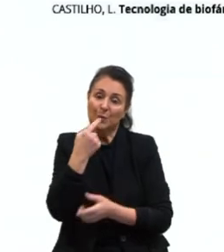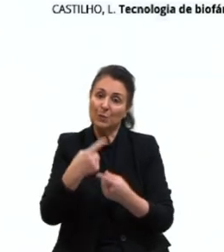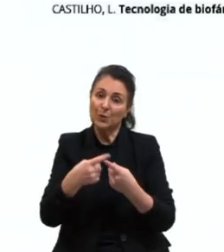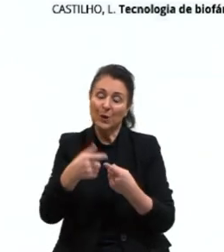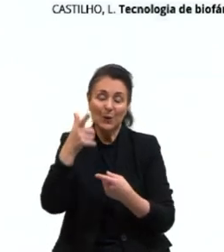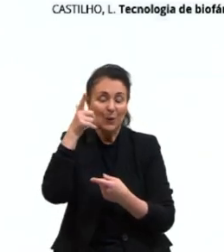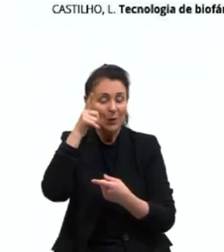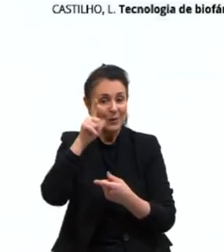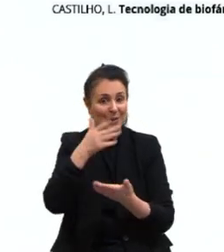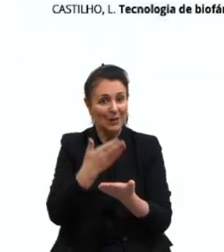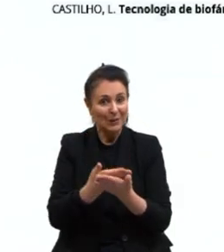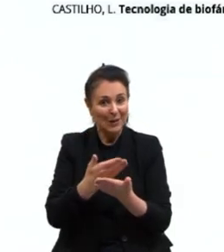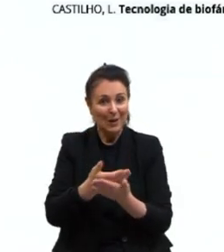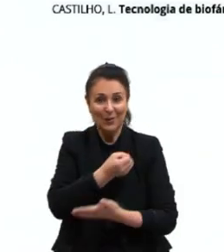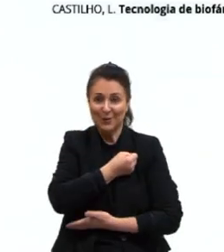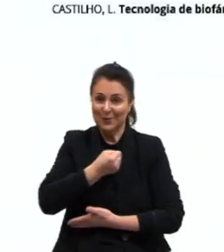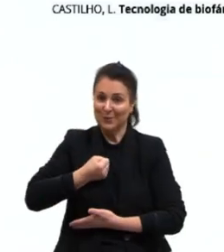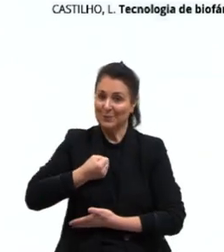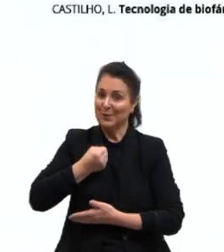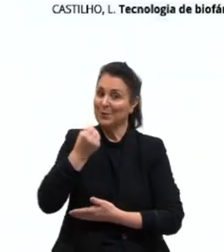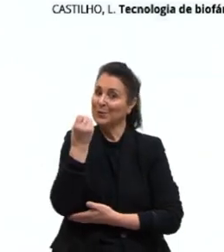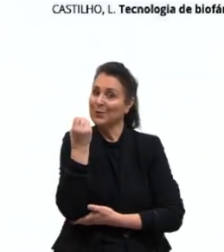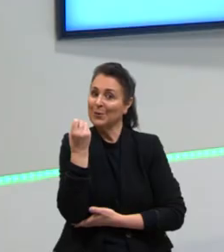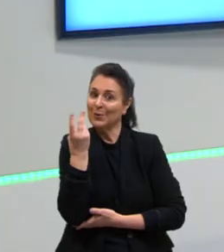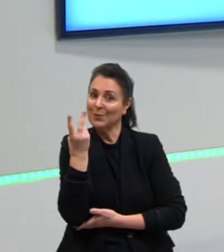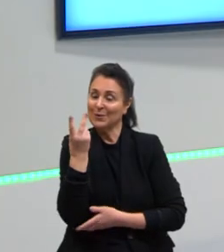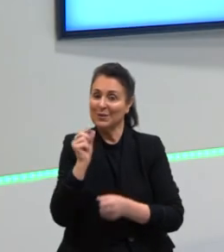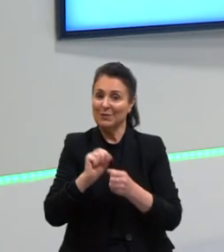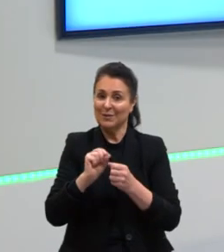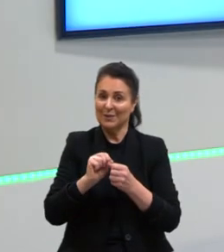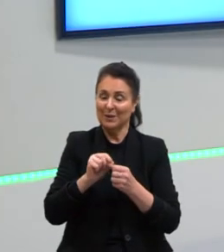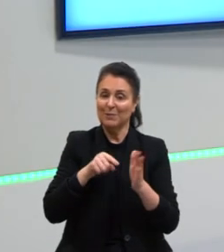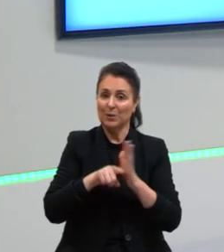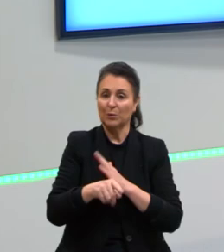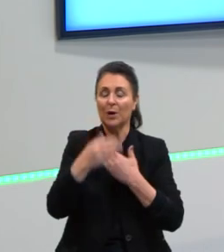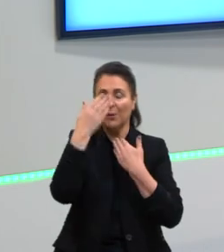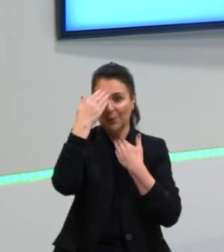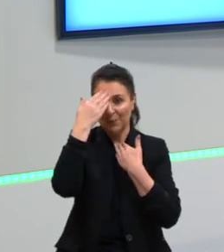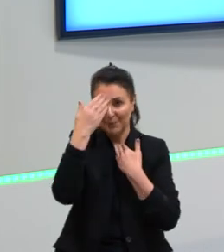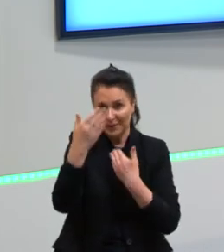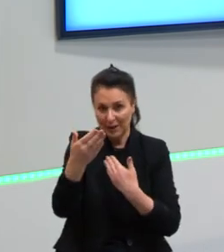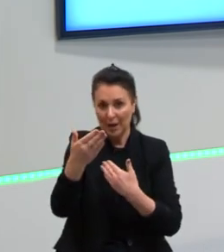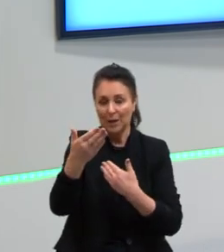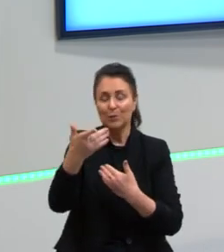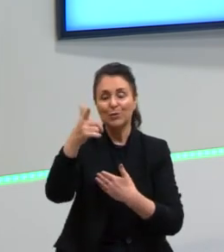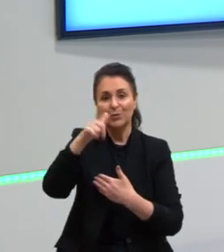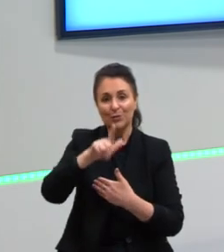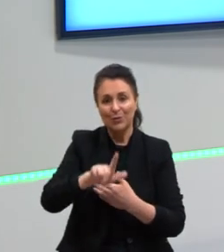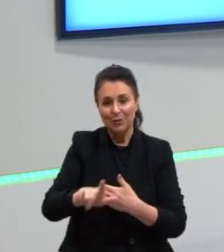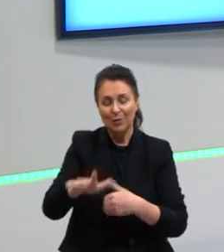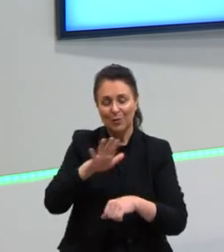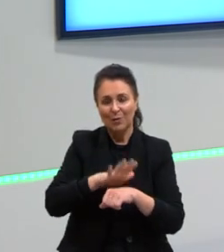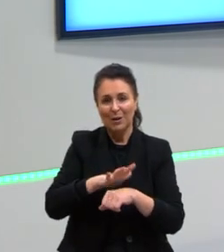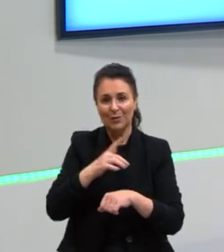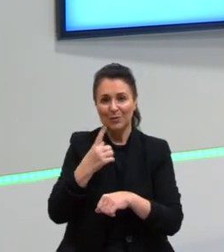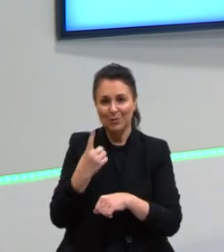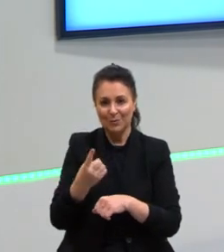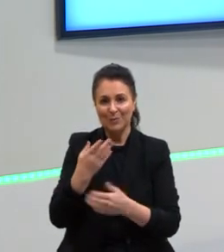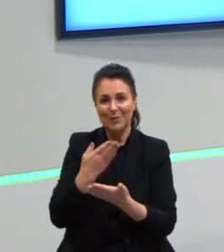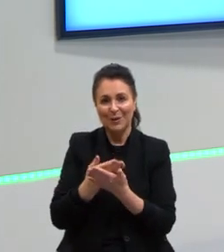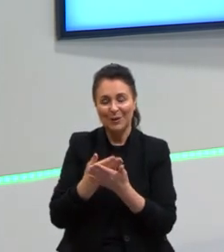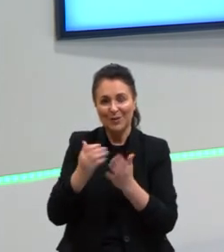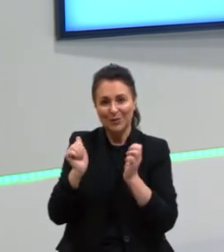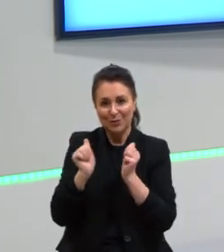da questão da aula número 12. Quero agradecer vocês, então, mais uma, mais uma